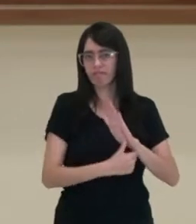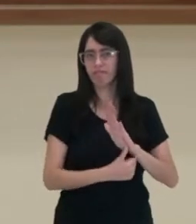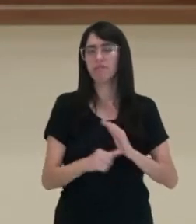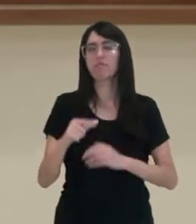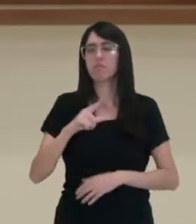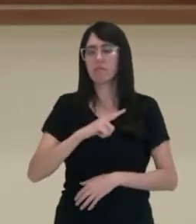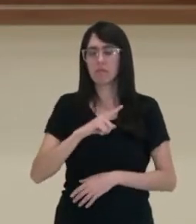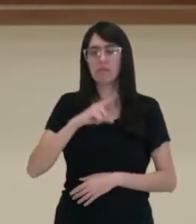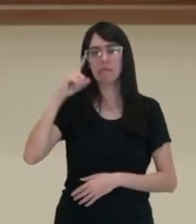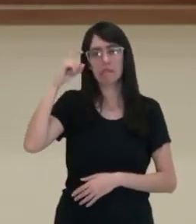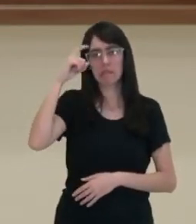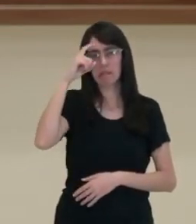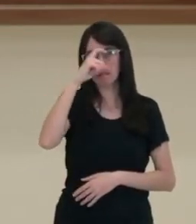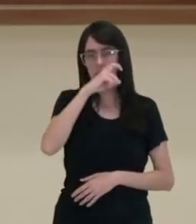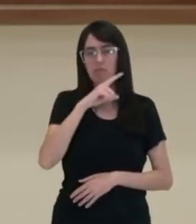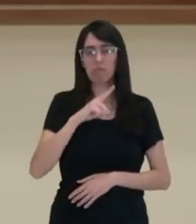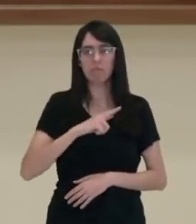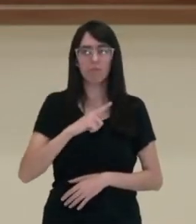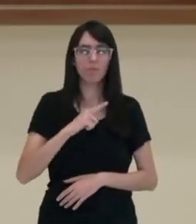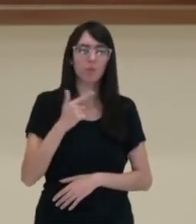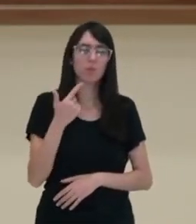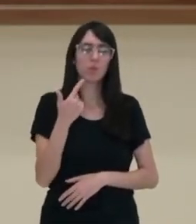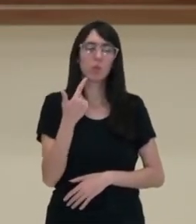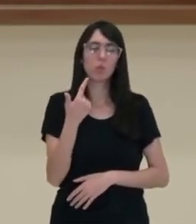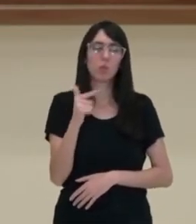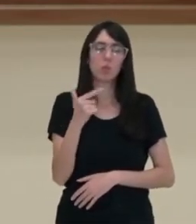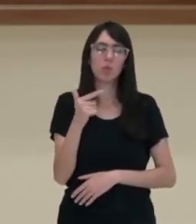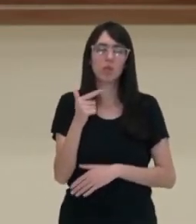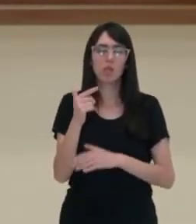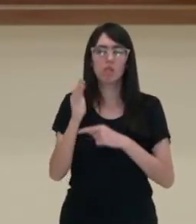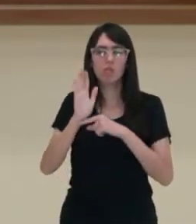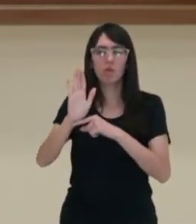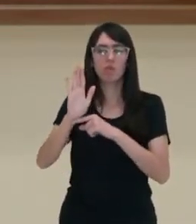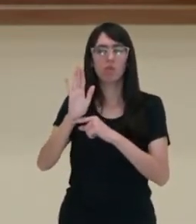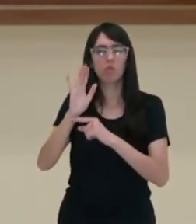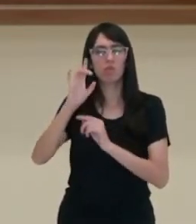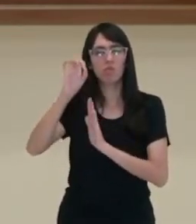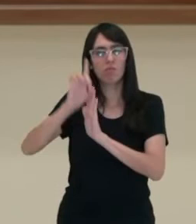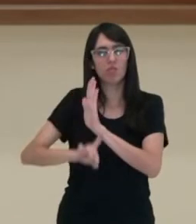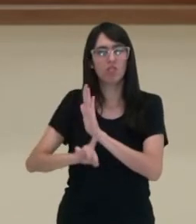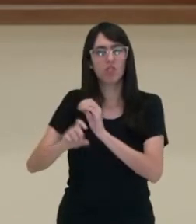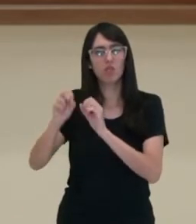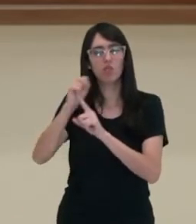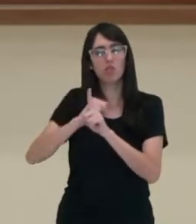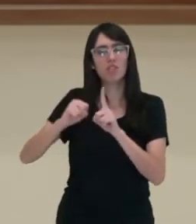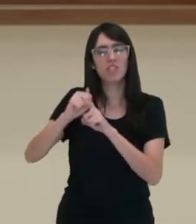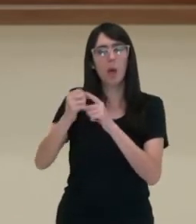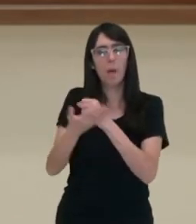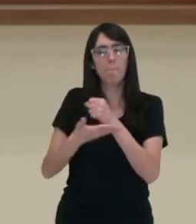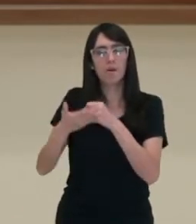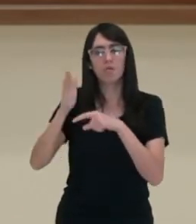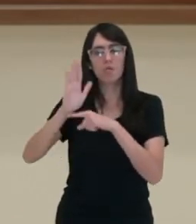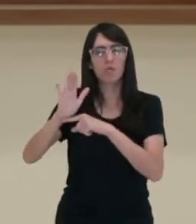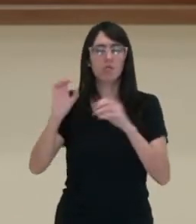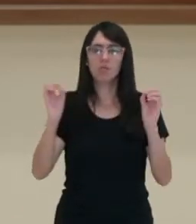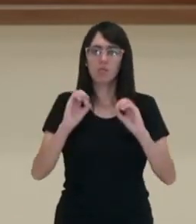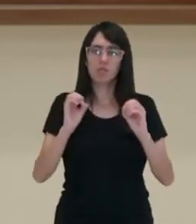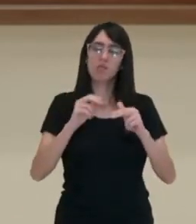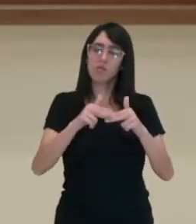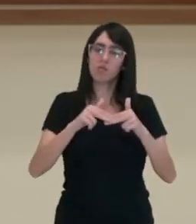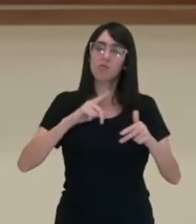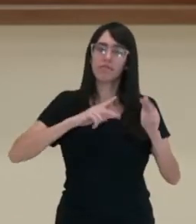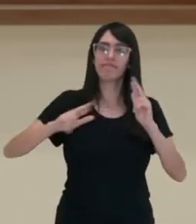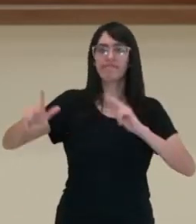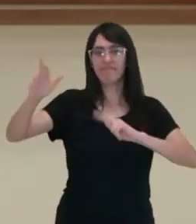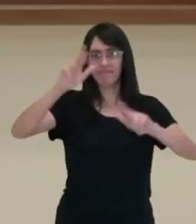não há uma atenção para os direitos sociais básicos e por isso essas desigualdades elas se intensificam.